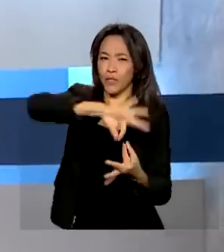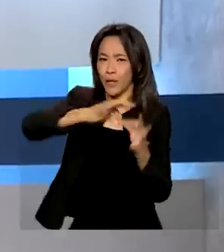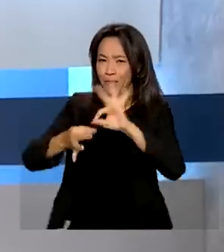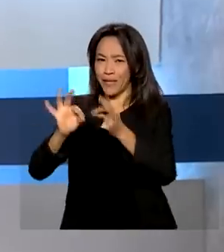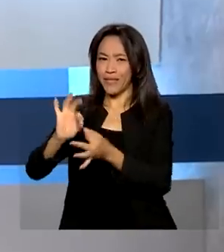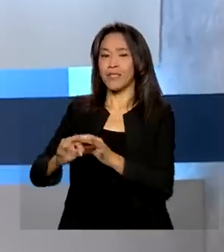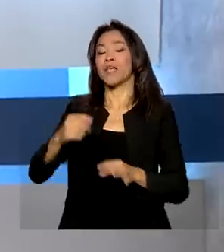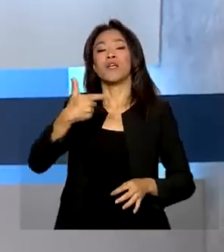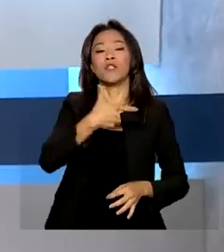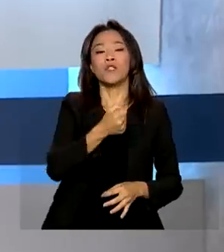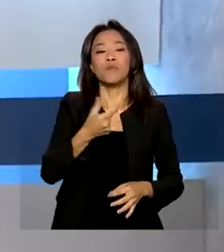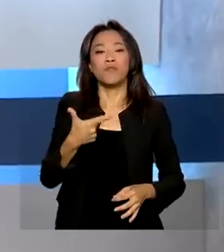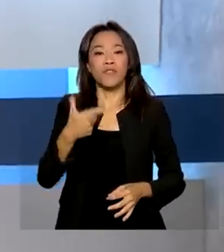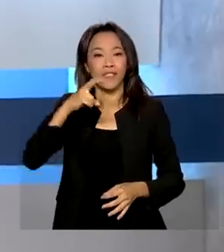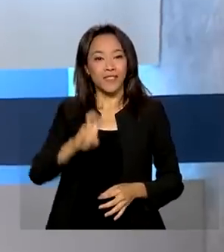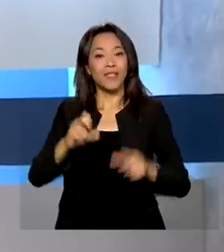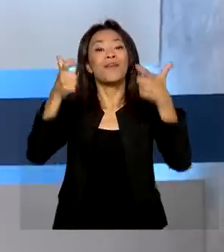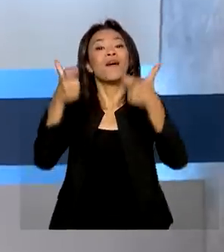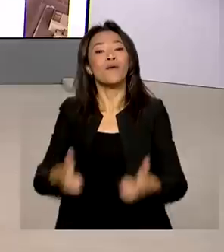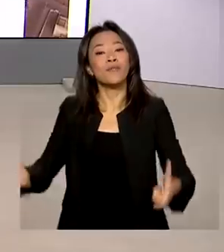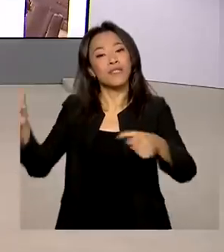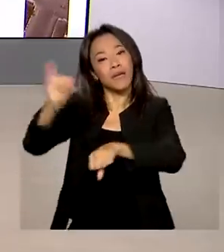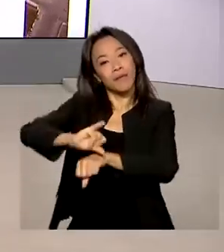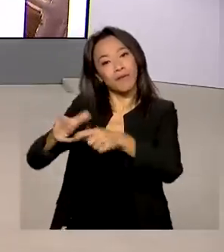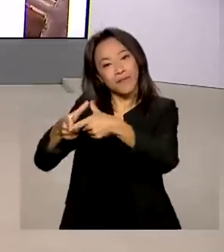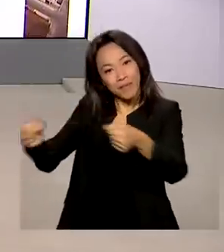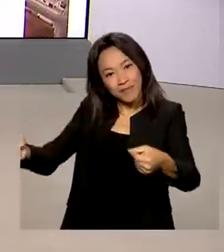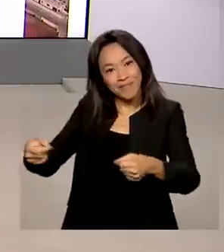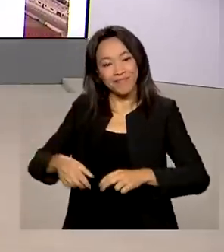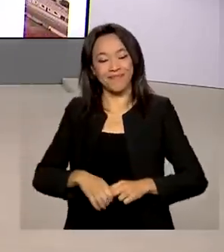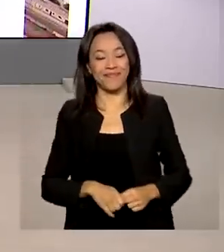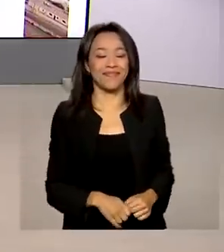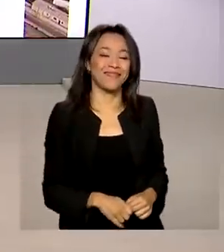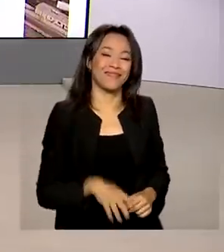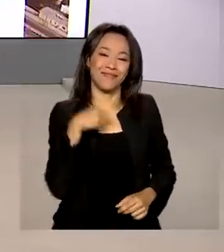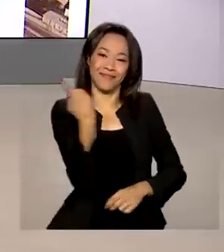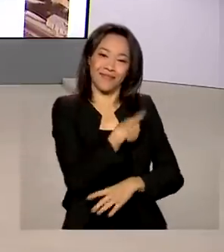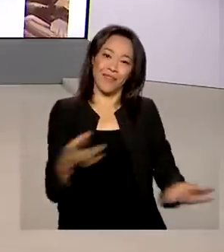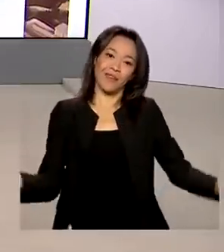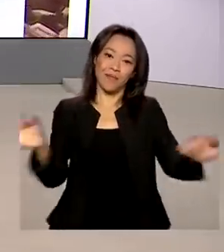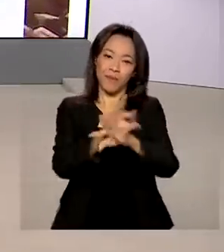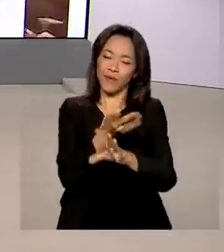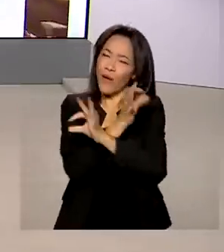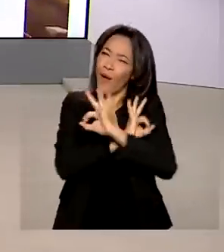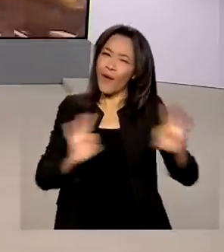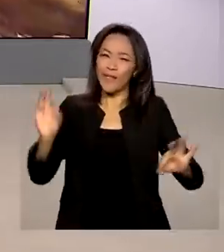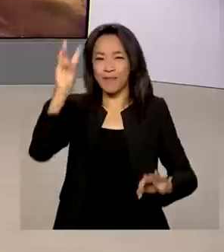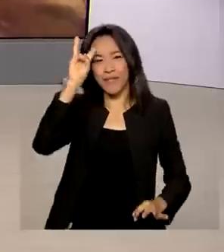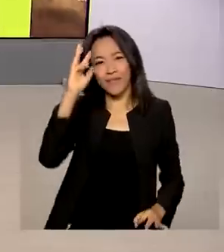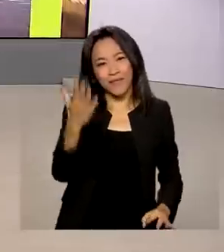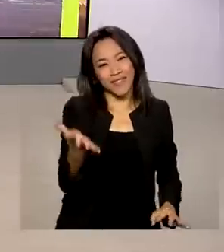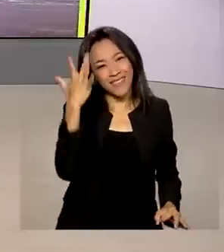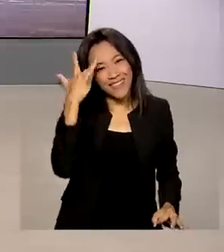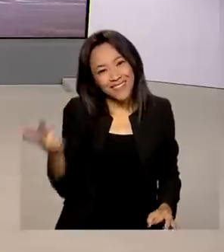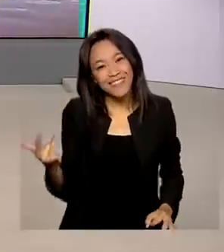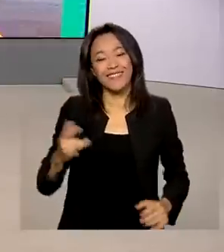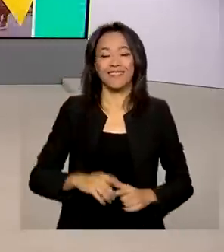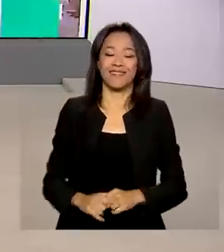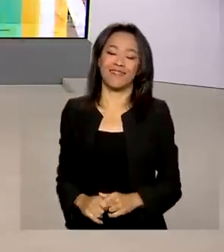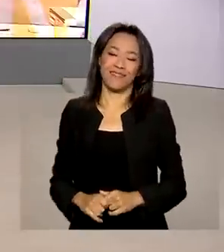2025, em Tóquio, no Japão. E a gente fica por aqui. Uma ótima terça-feira para você e até amanhã.